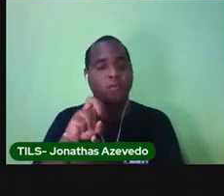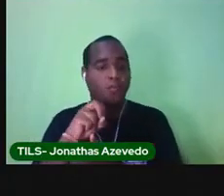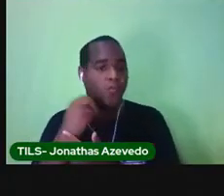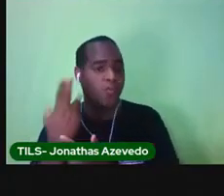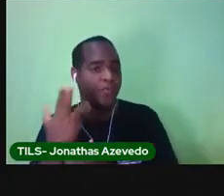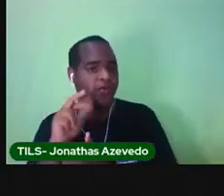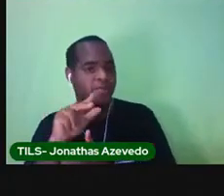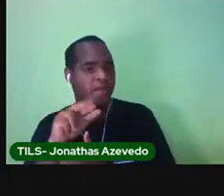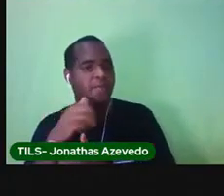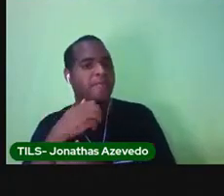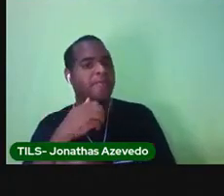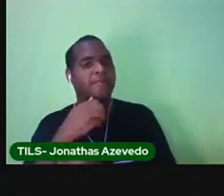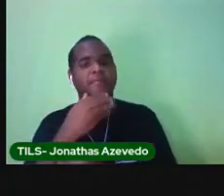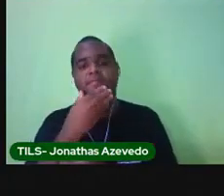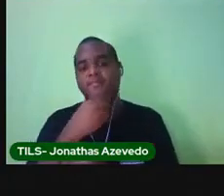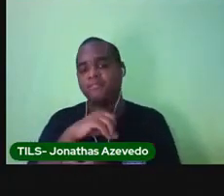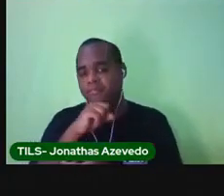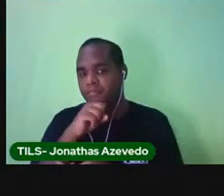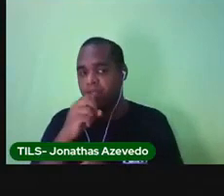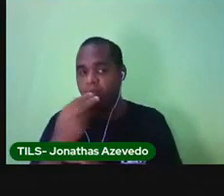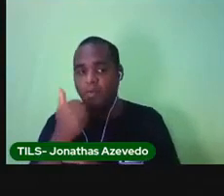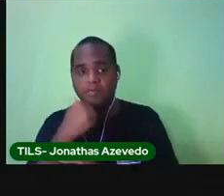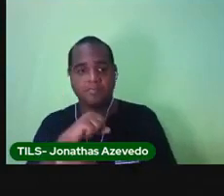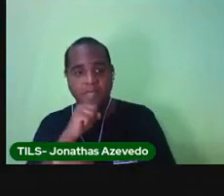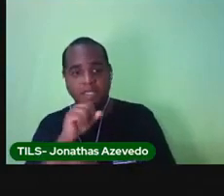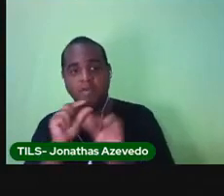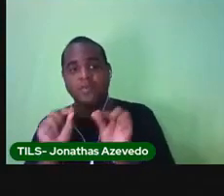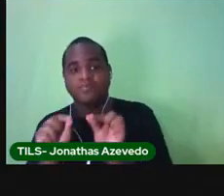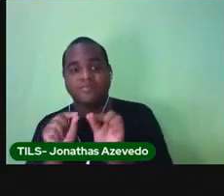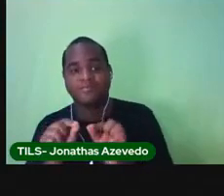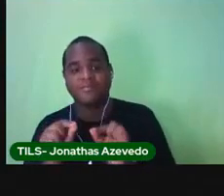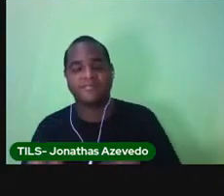a irmã do papai e da mamãe são de vocês?